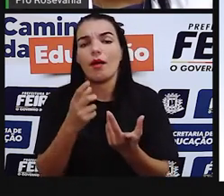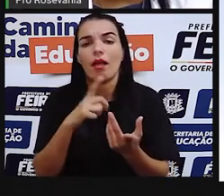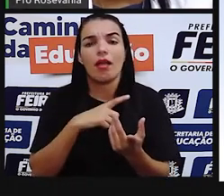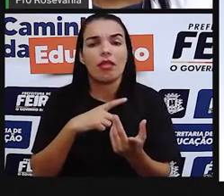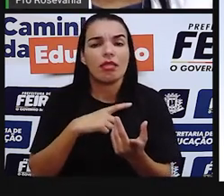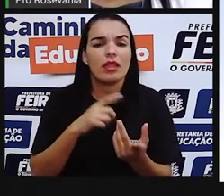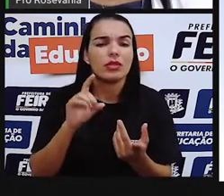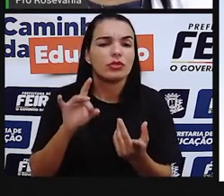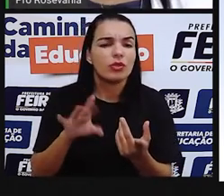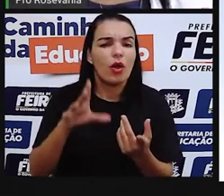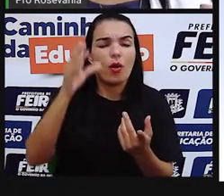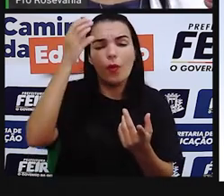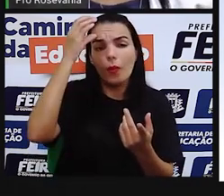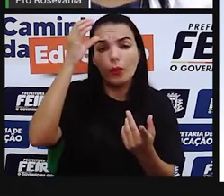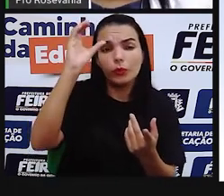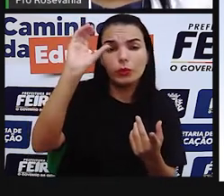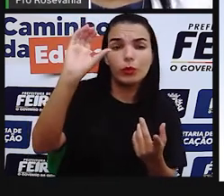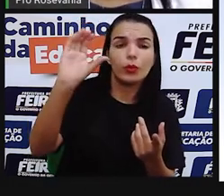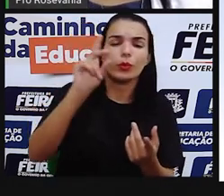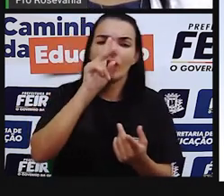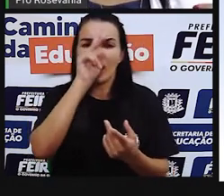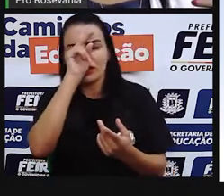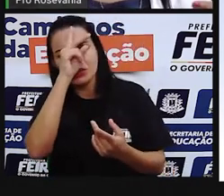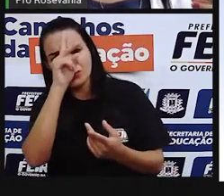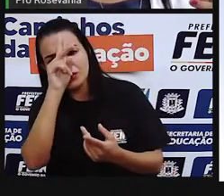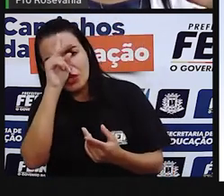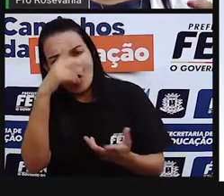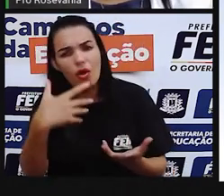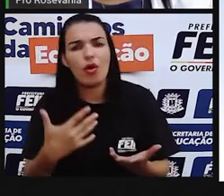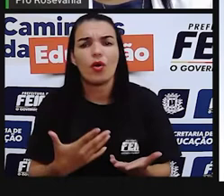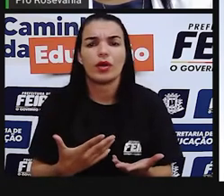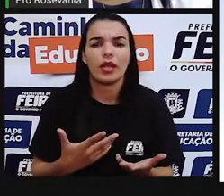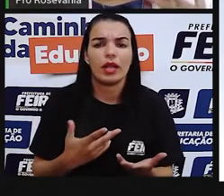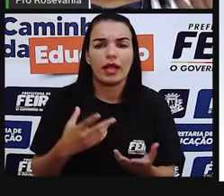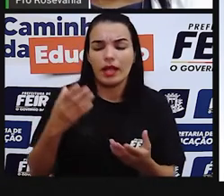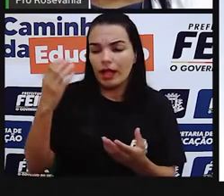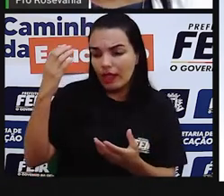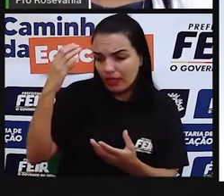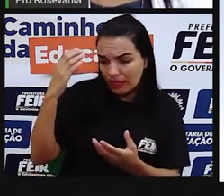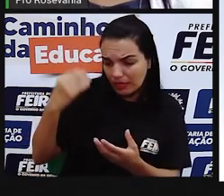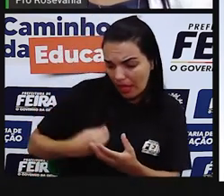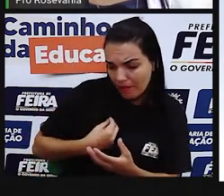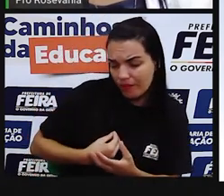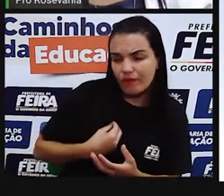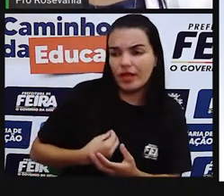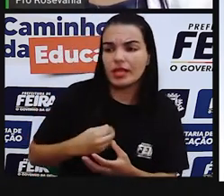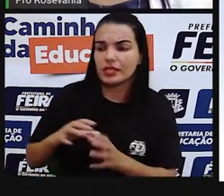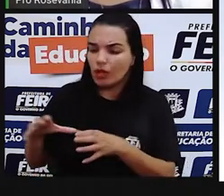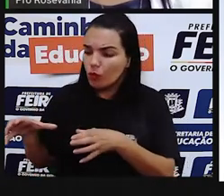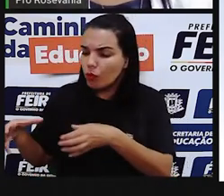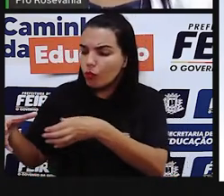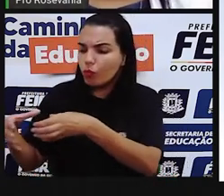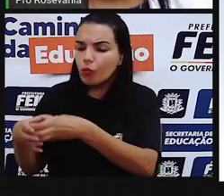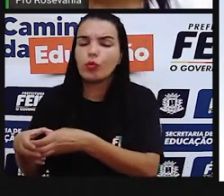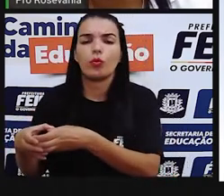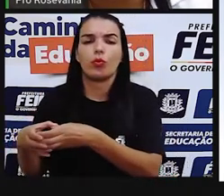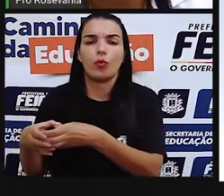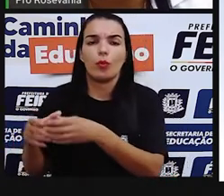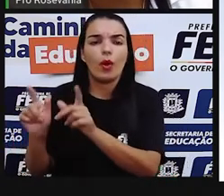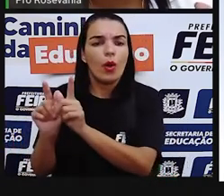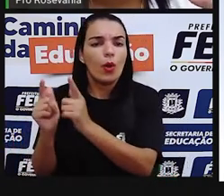para amar o povo, a história desse povo, a vivência que ele fez no espaço, que ele